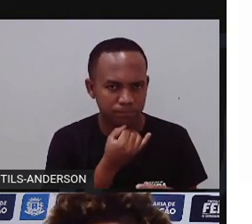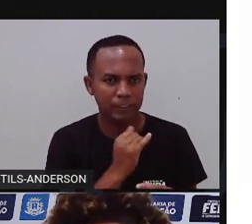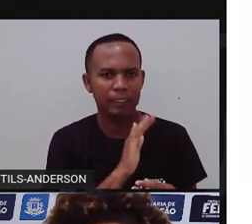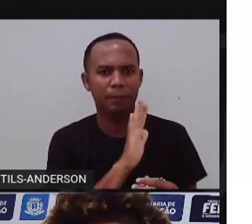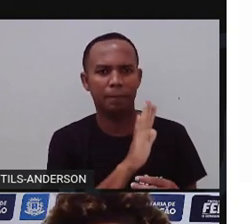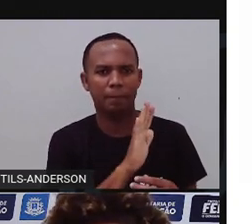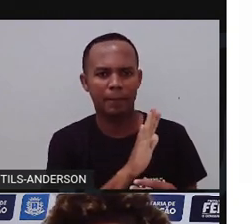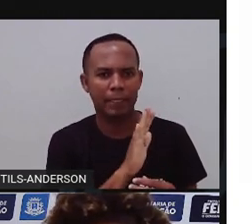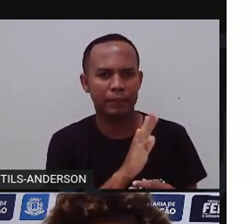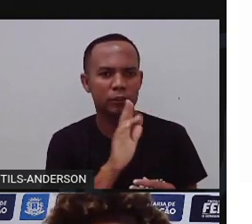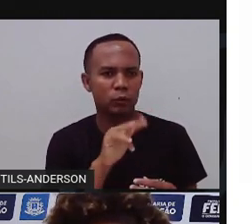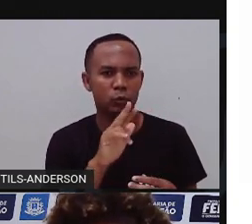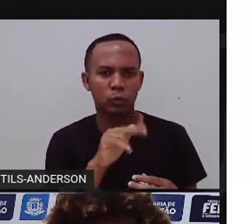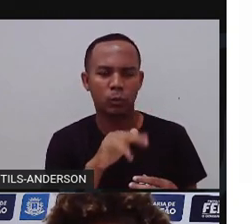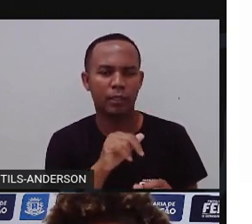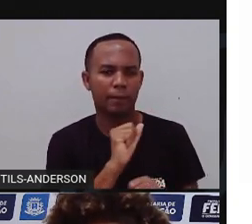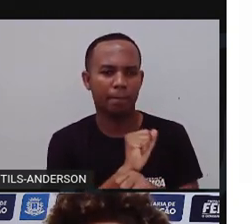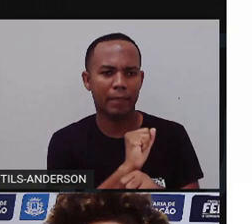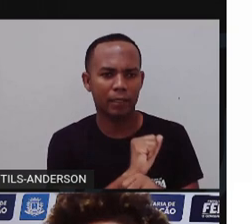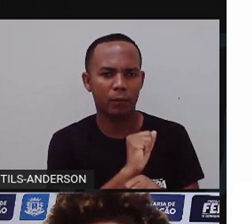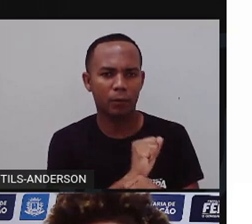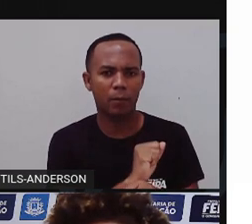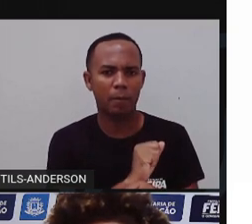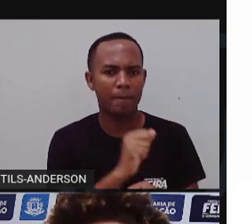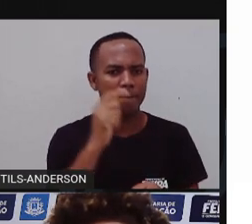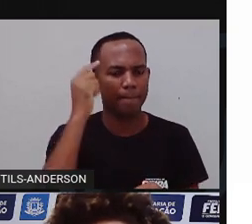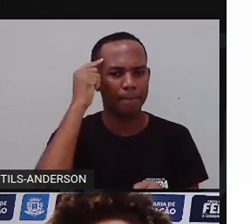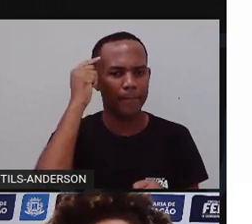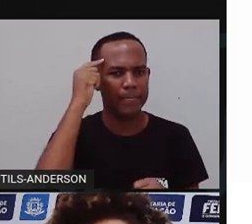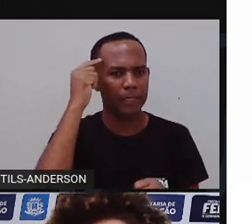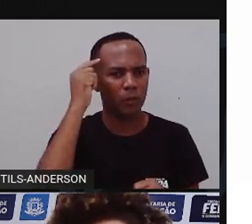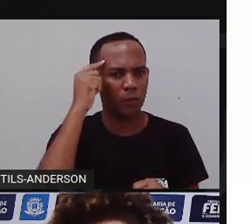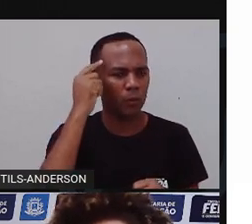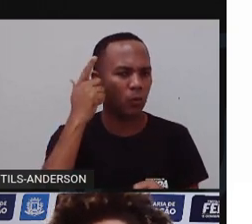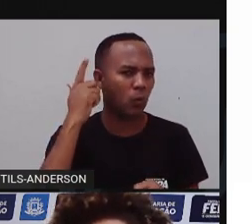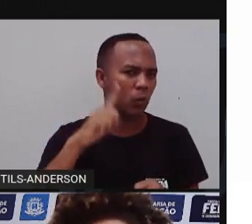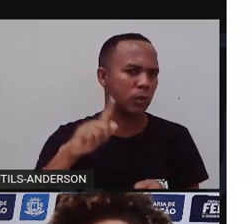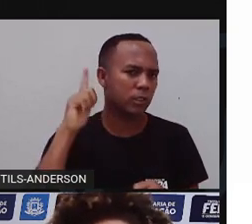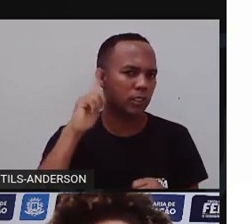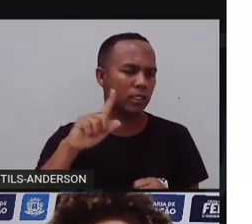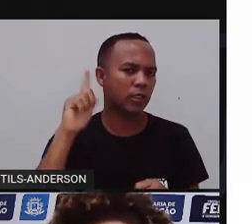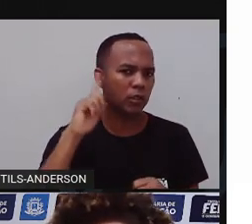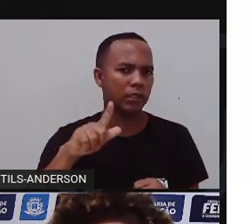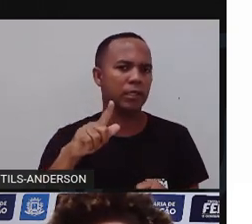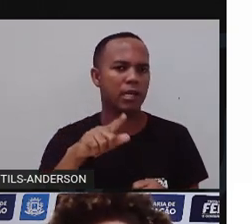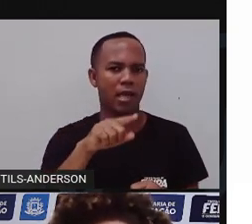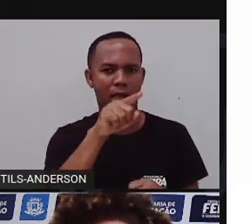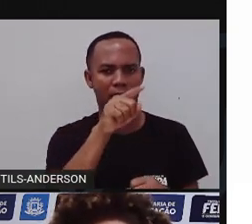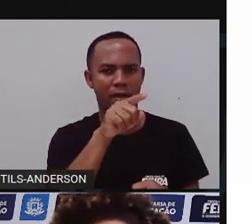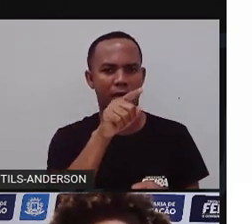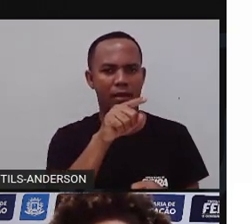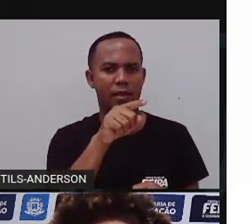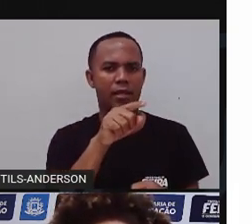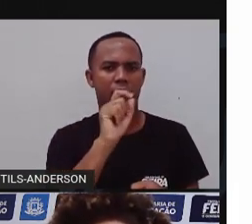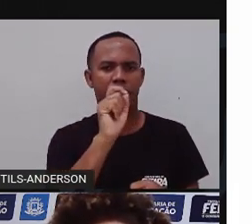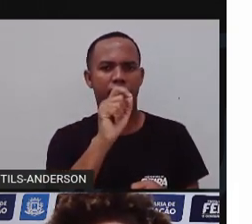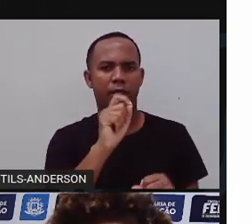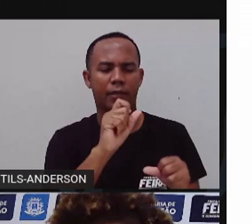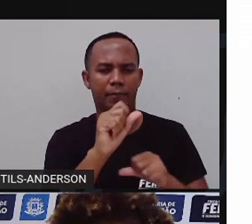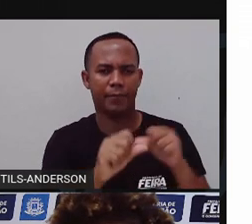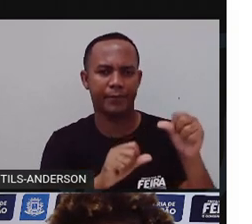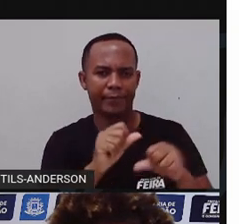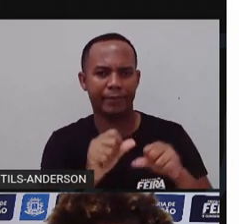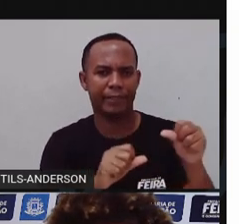mas não desanimaram. Pensaram que talvez conseguissem convencer o sujo desmundo a mudar seus